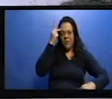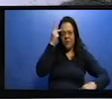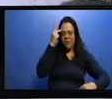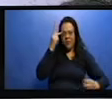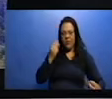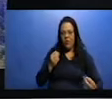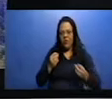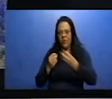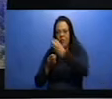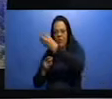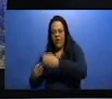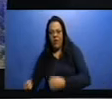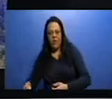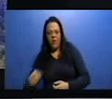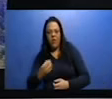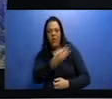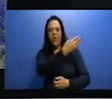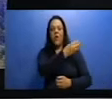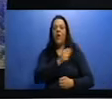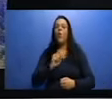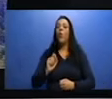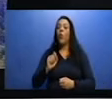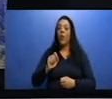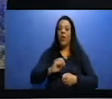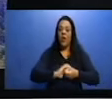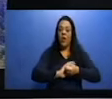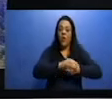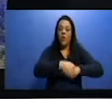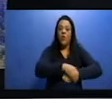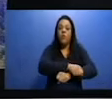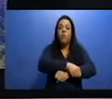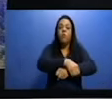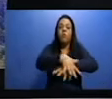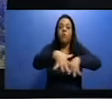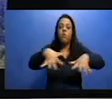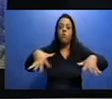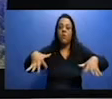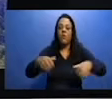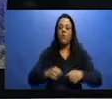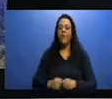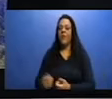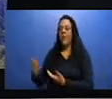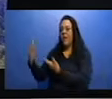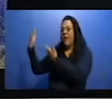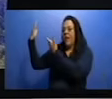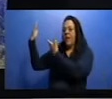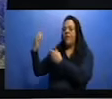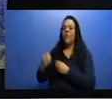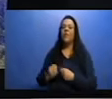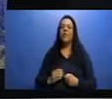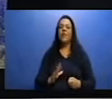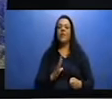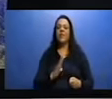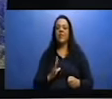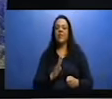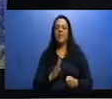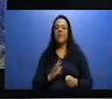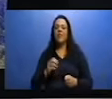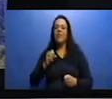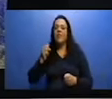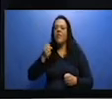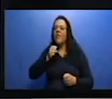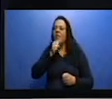do vírus. Aqui nós temos uma cidade medieval que persiste até os dias atuais, na Escócia, em Indimburg.